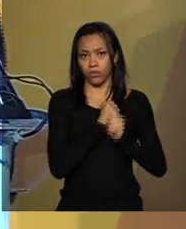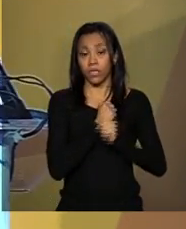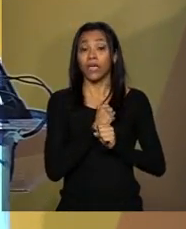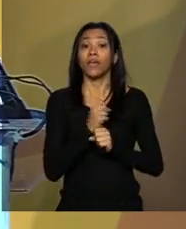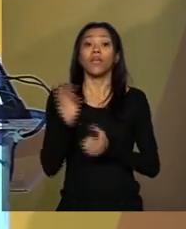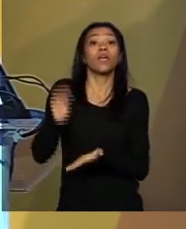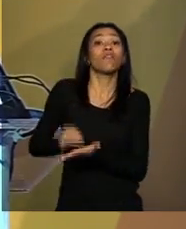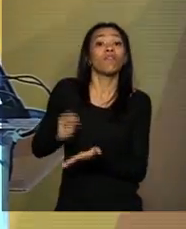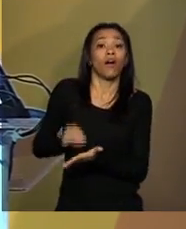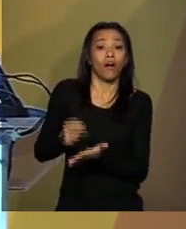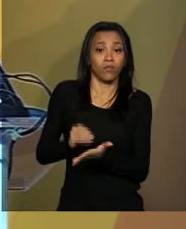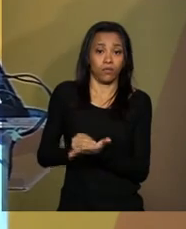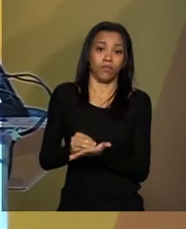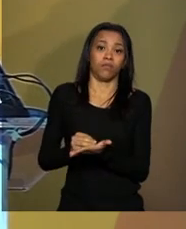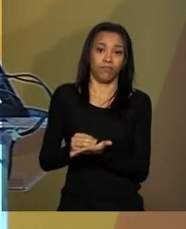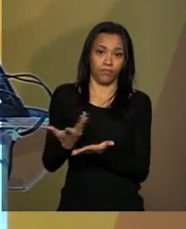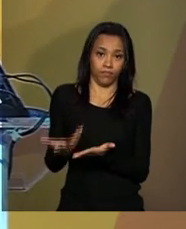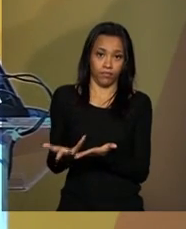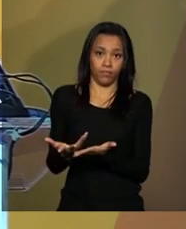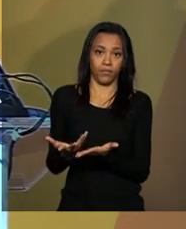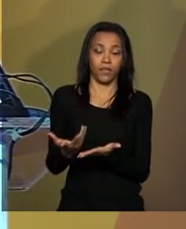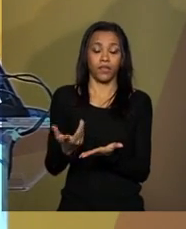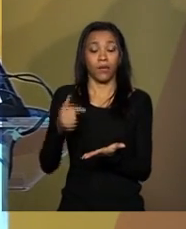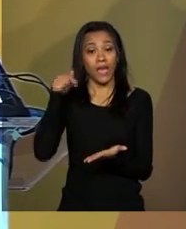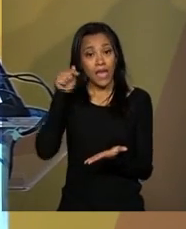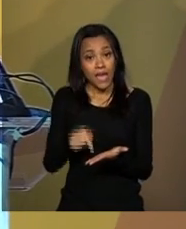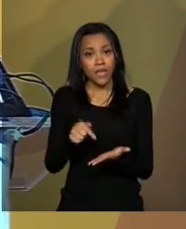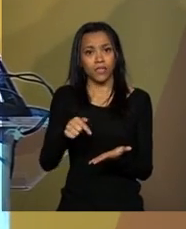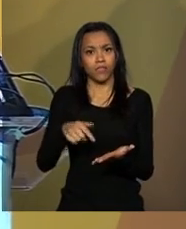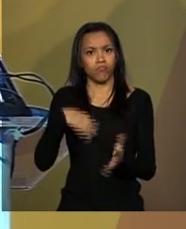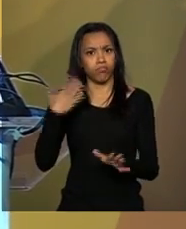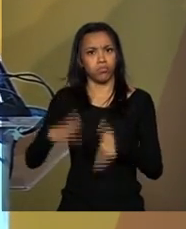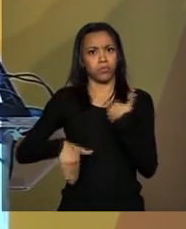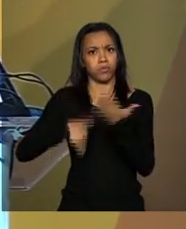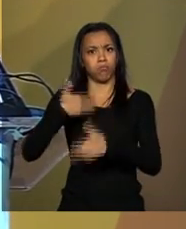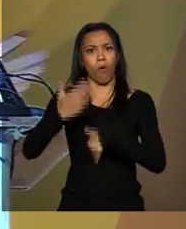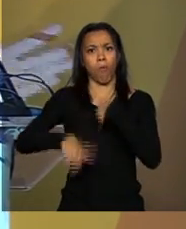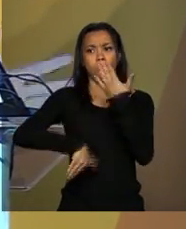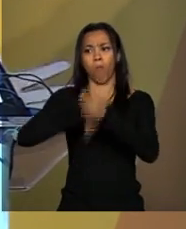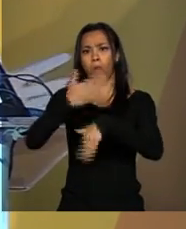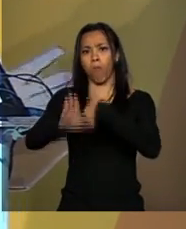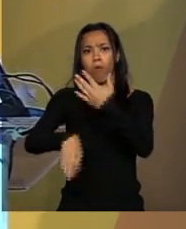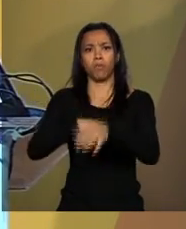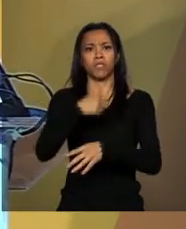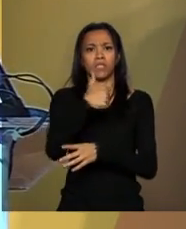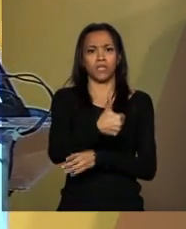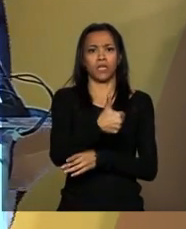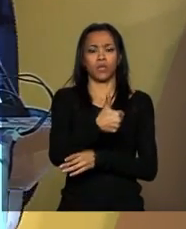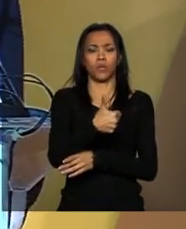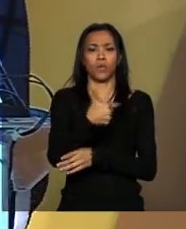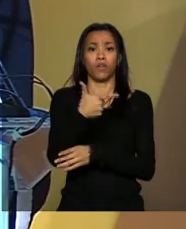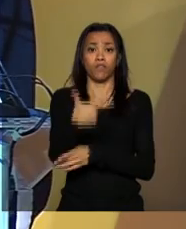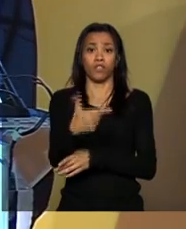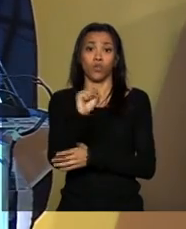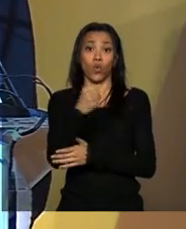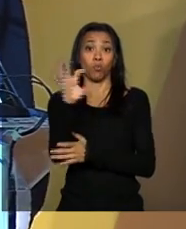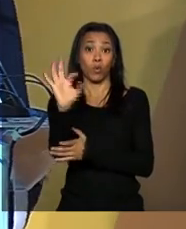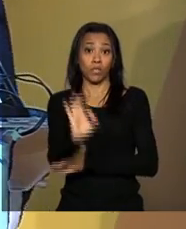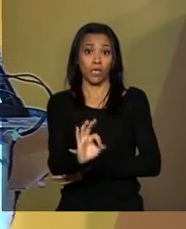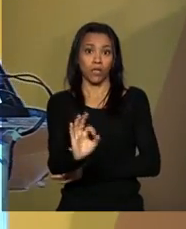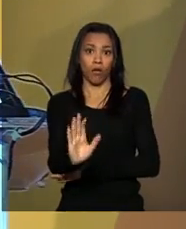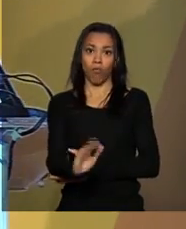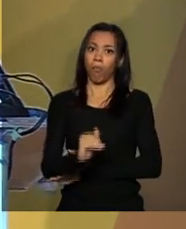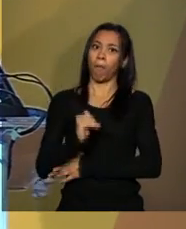acumulada no passado. Esse crescimento, portanto, de 128%, significa